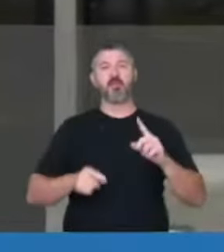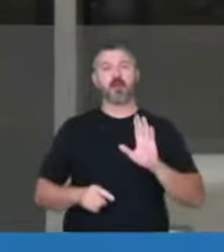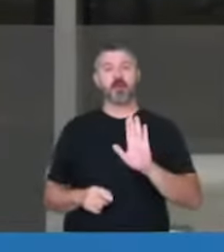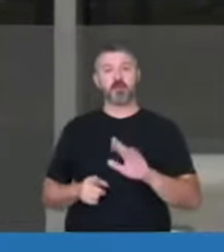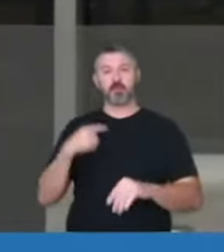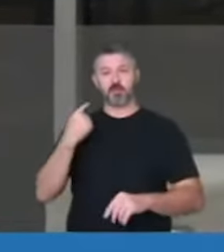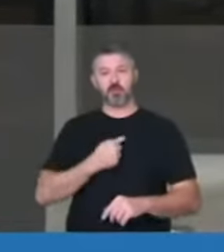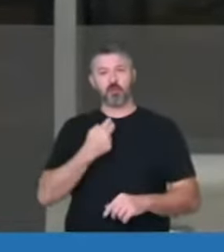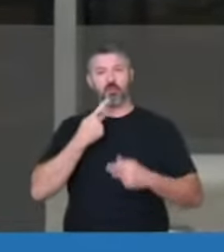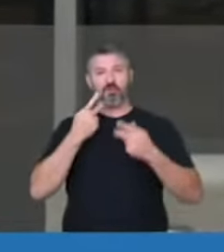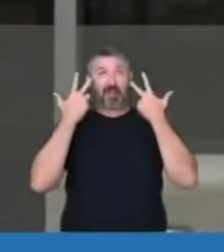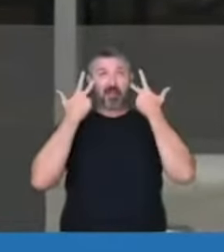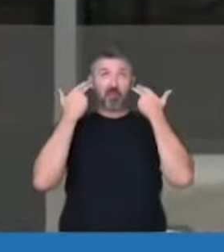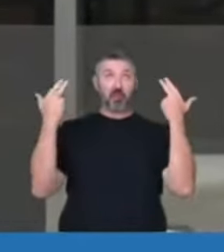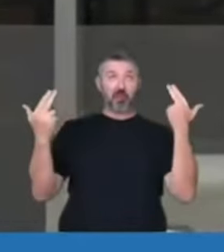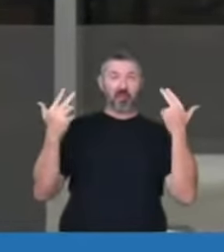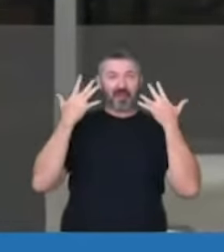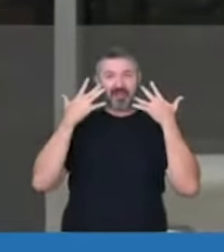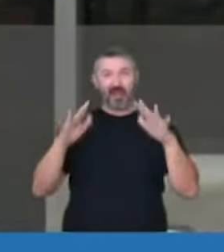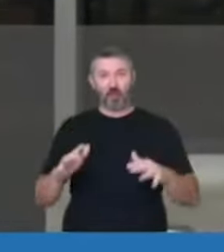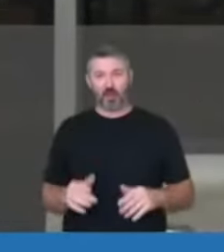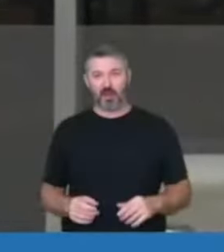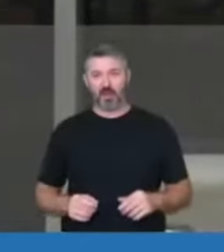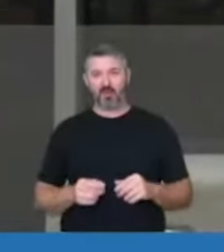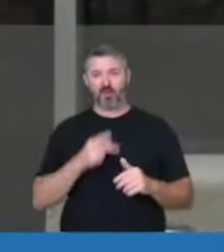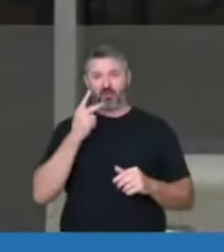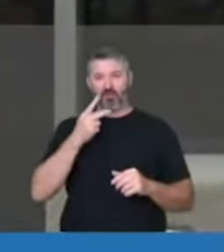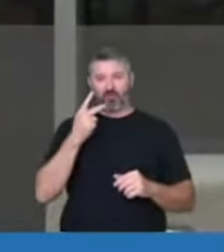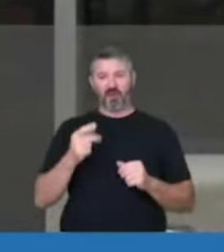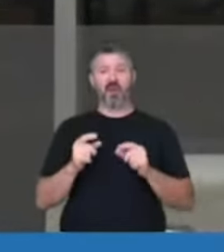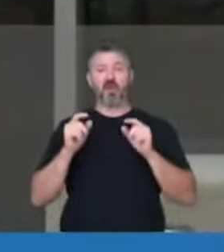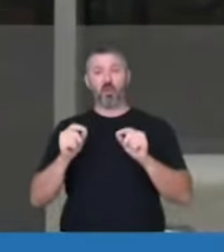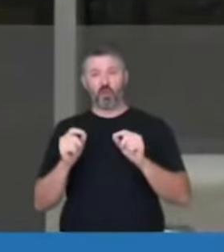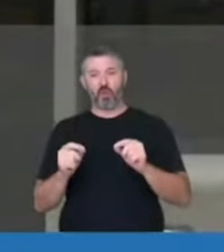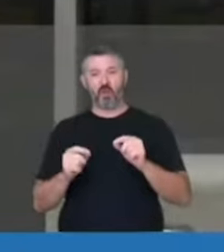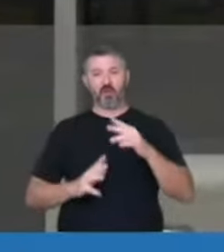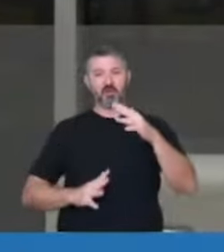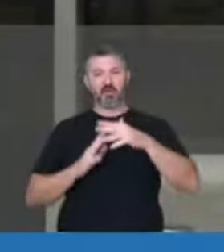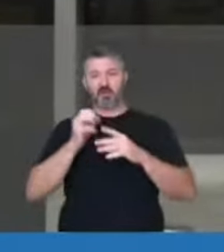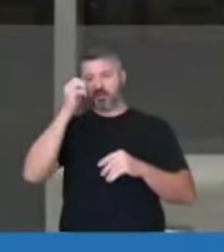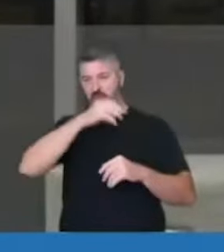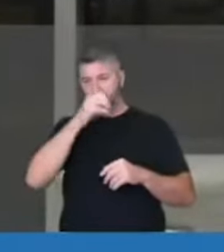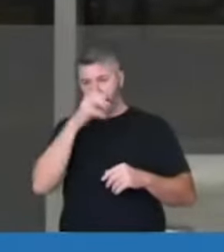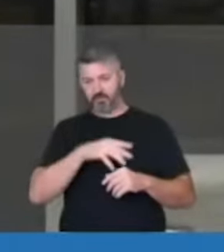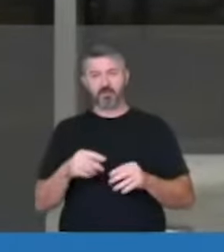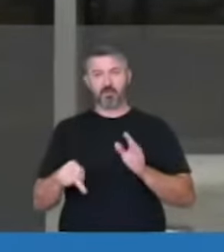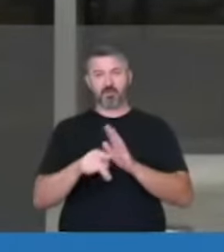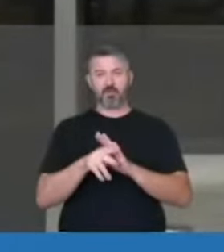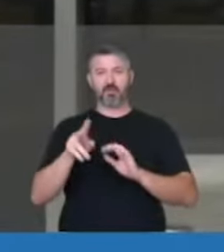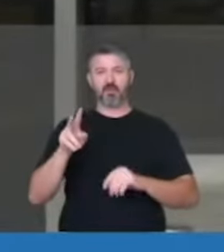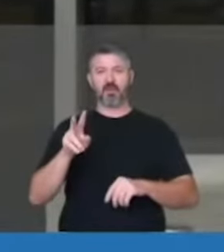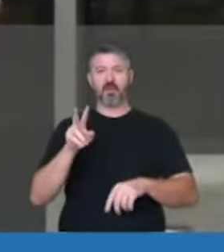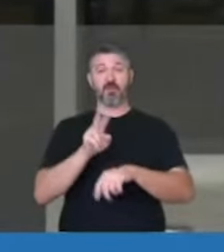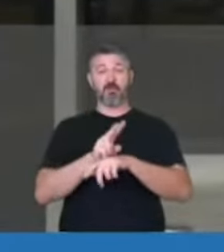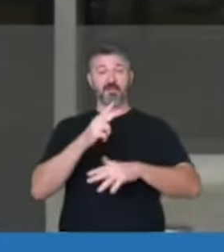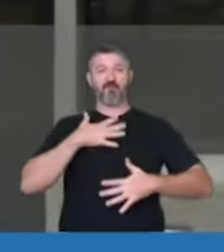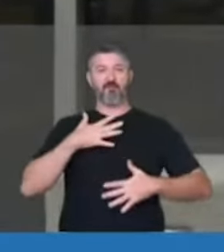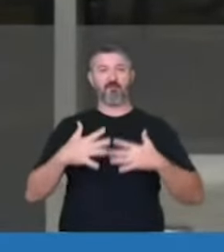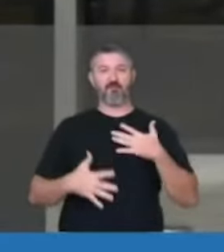naturalizar ou tratar como normal que se extrapole o limite da preservação física,